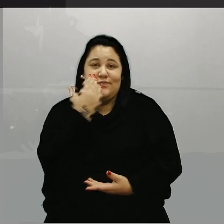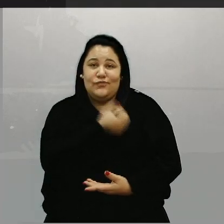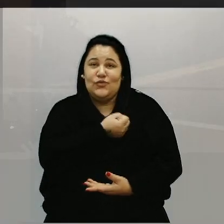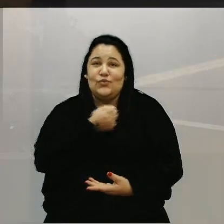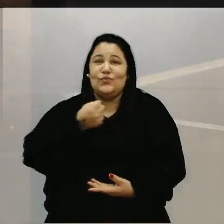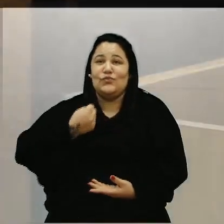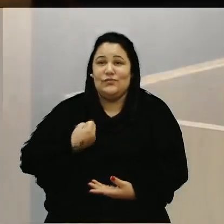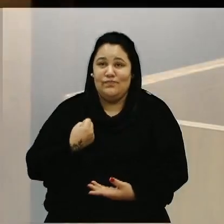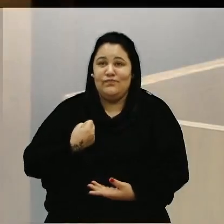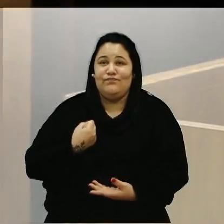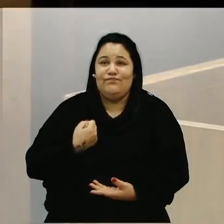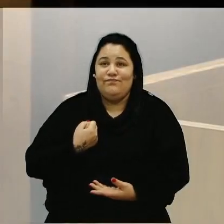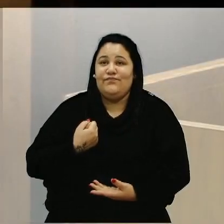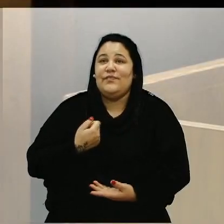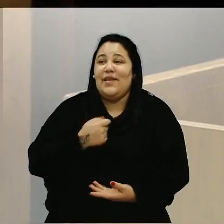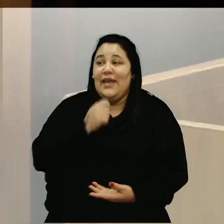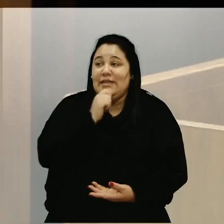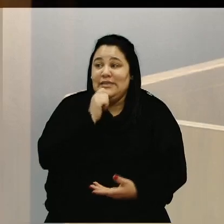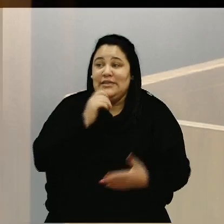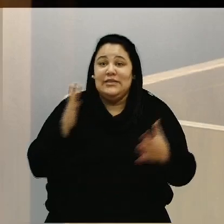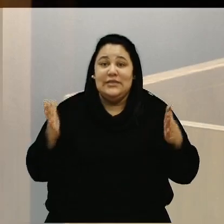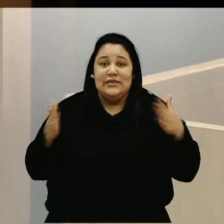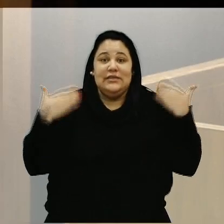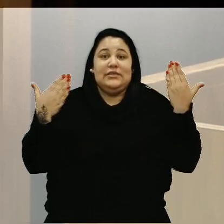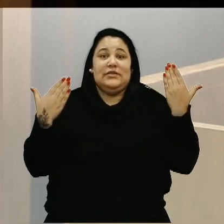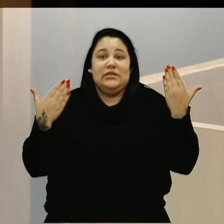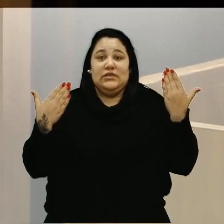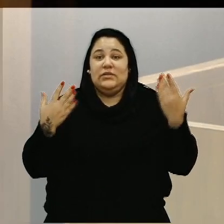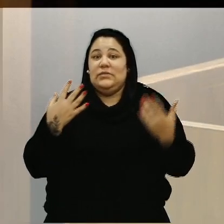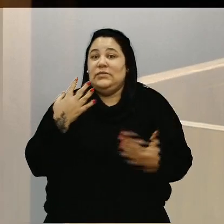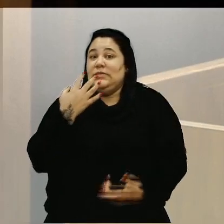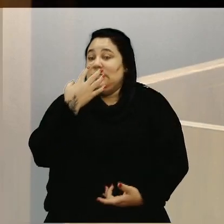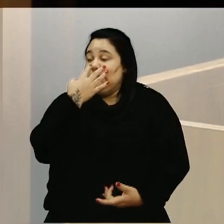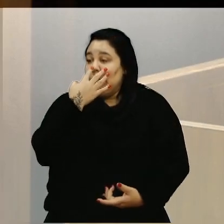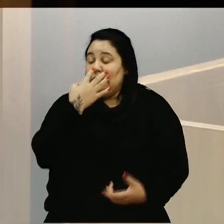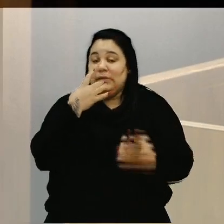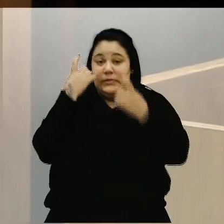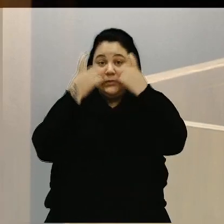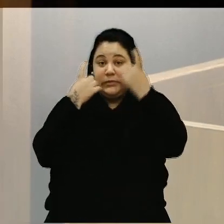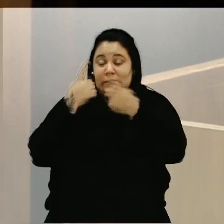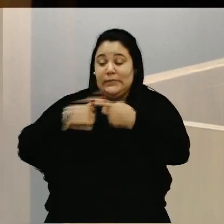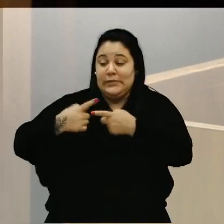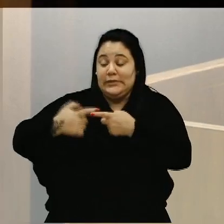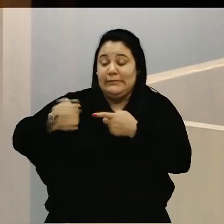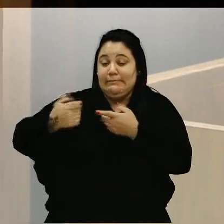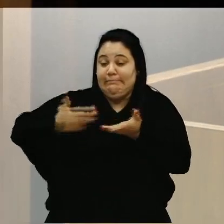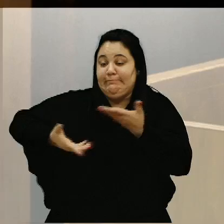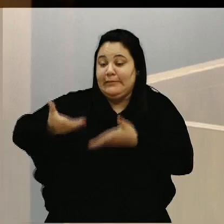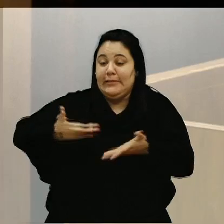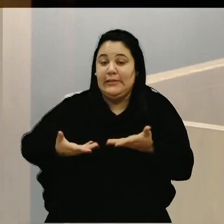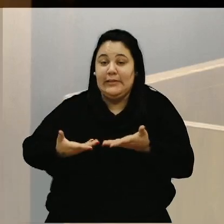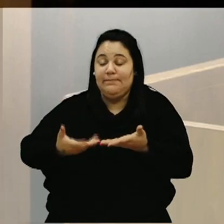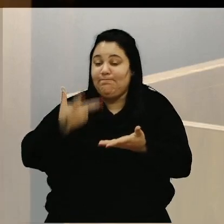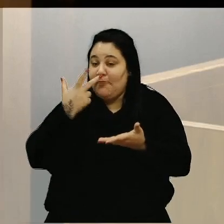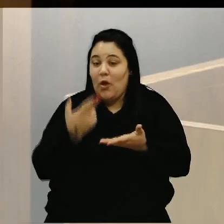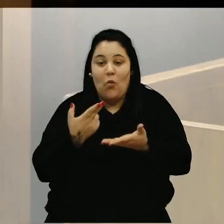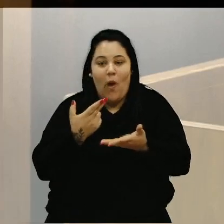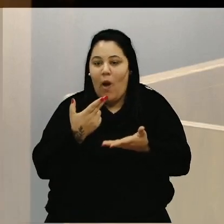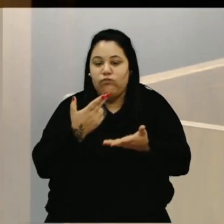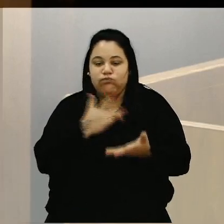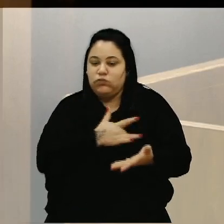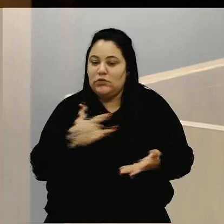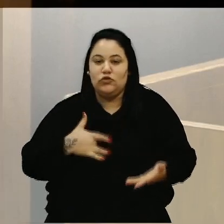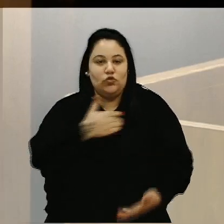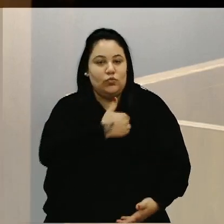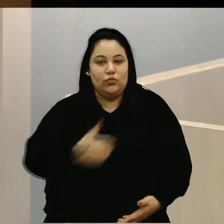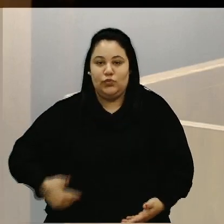são assustadores, e que isso deveria ser tratado como uma questão de saúde pública. a